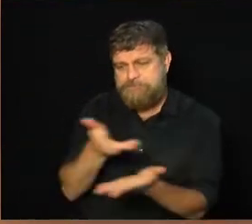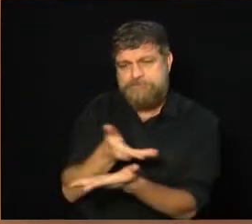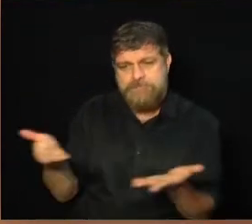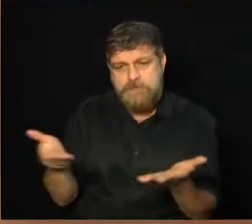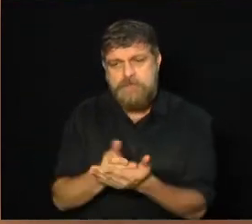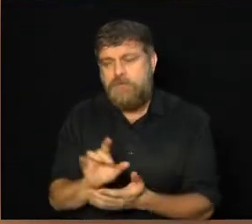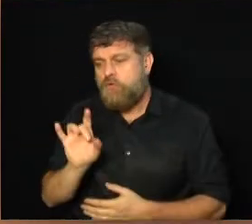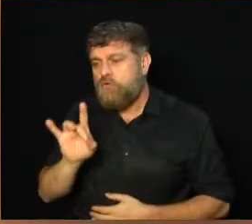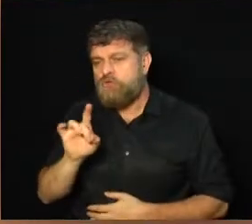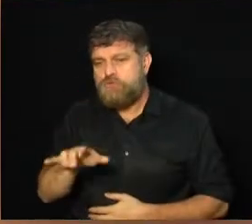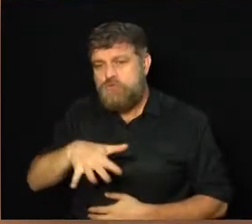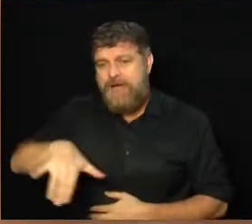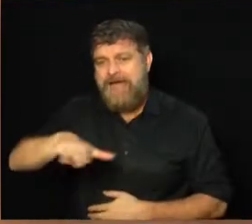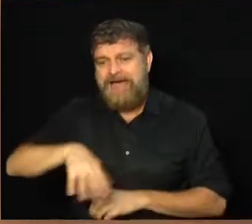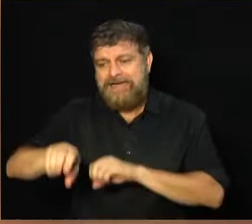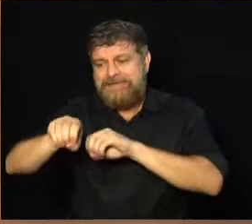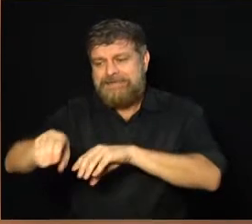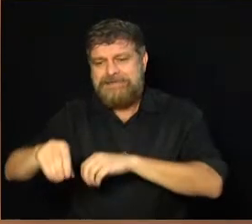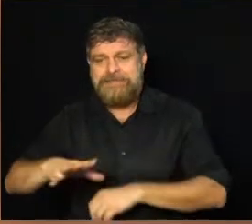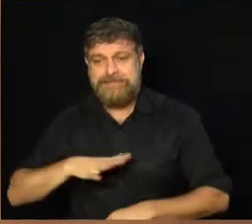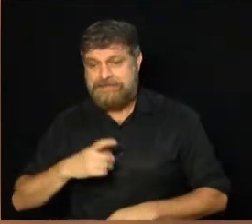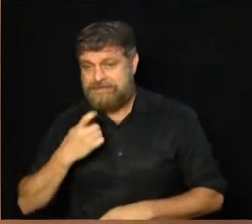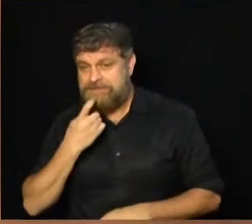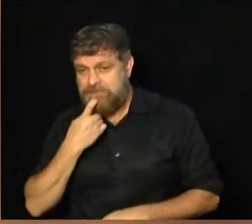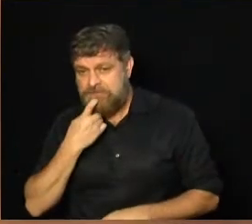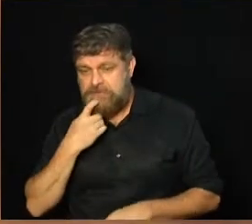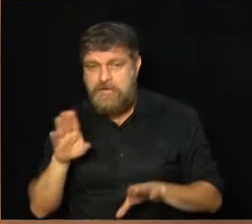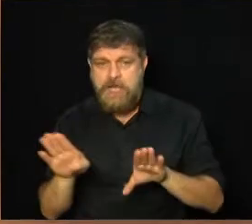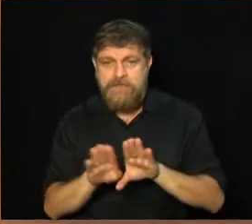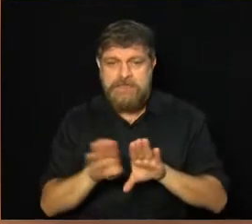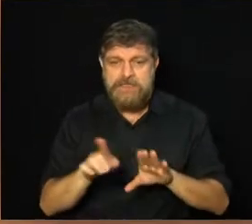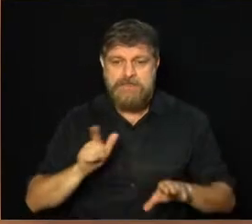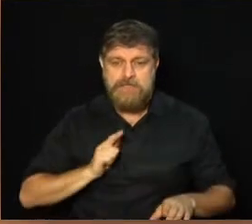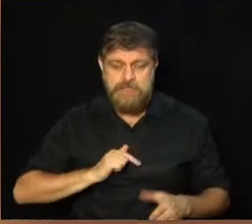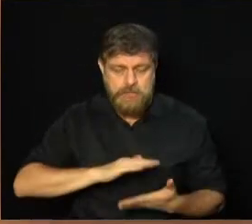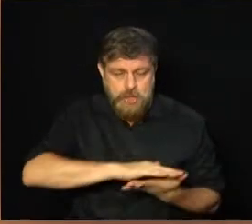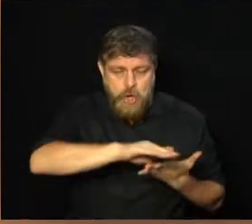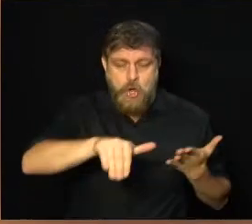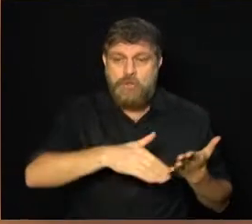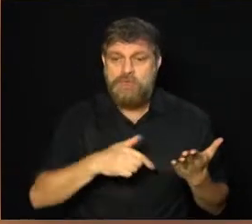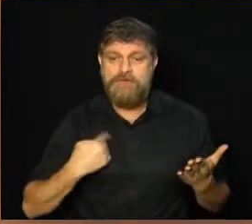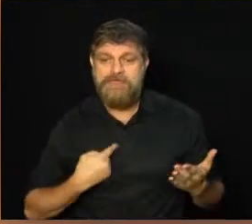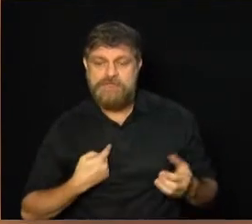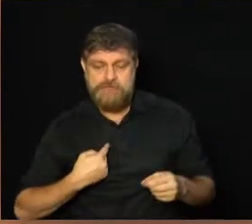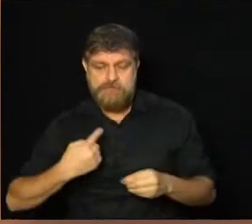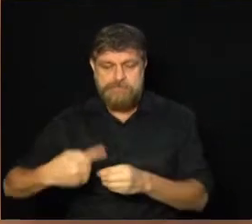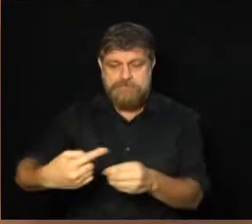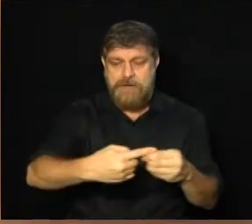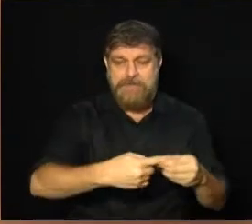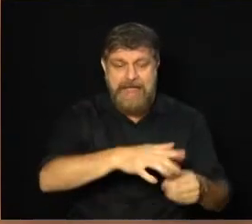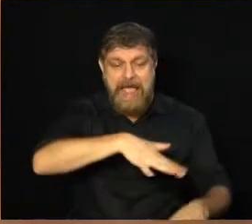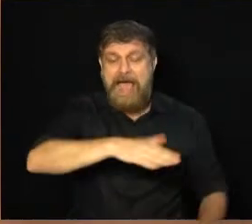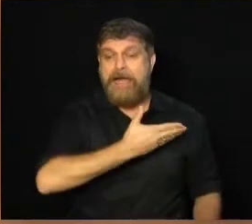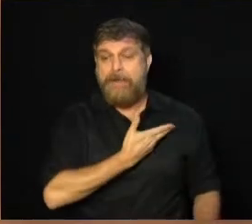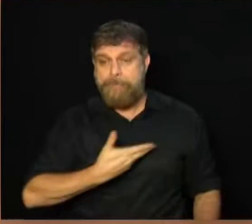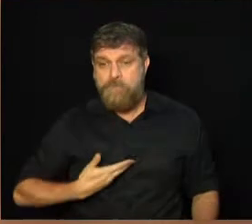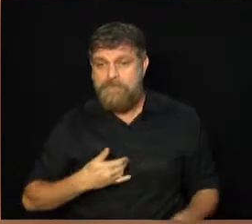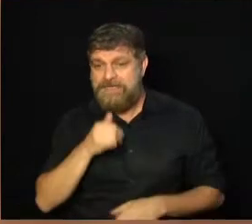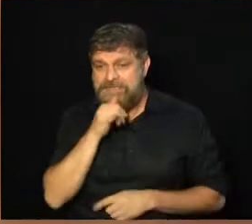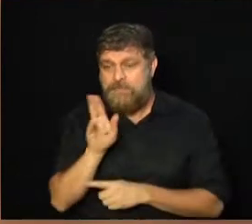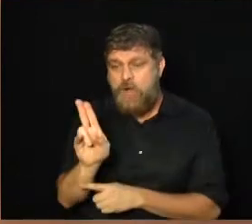só as instâncias municipais, mas também todos os outros aparatos que nós temos na região, públicos, como as